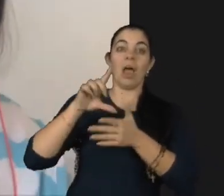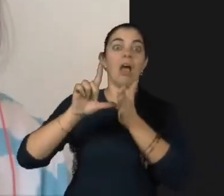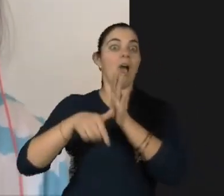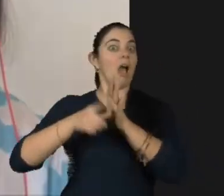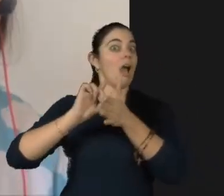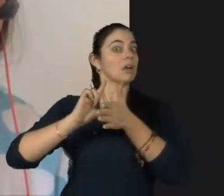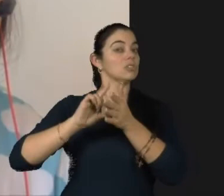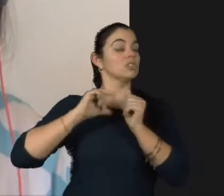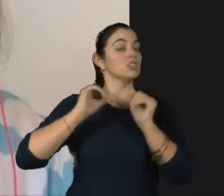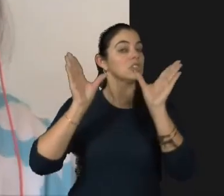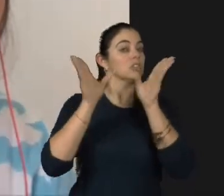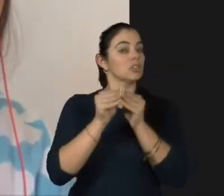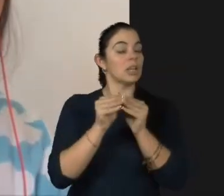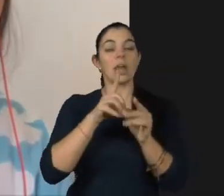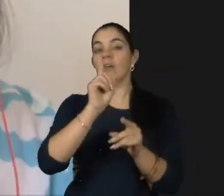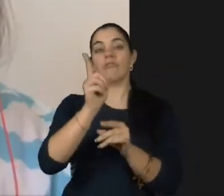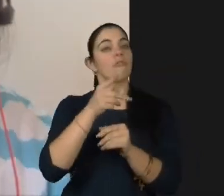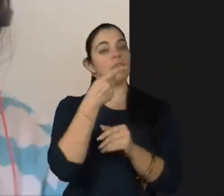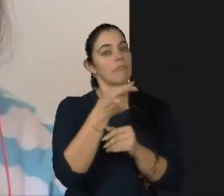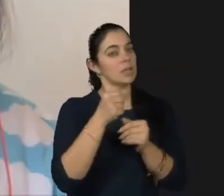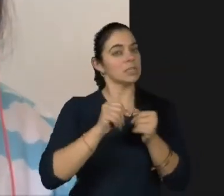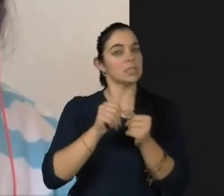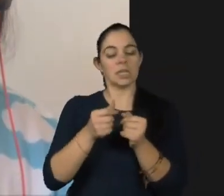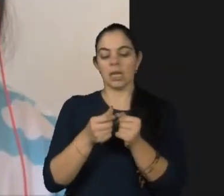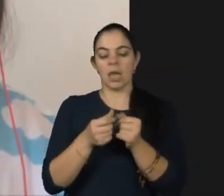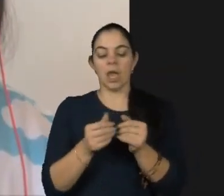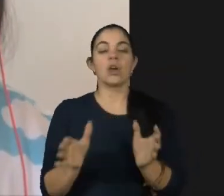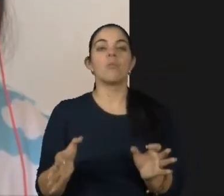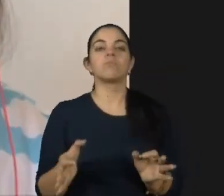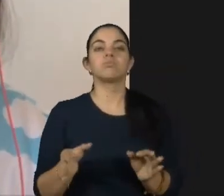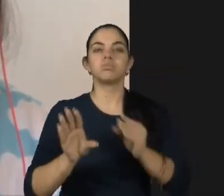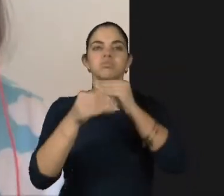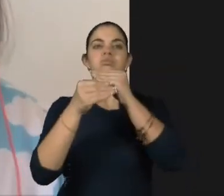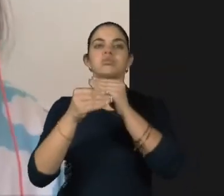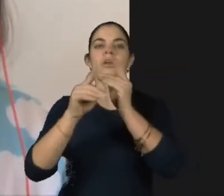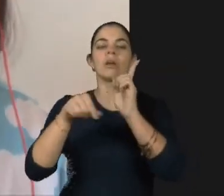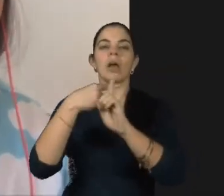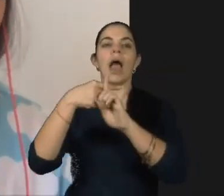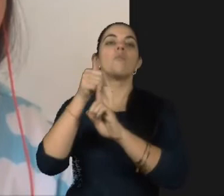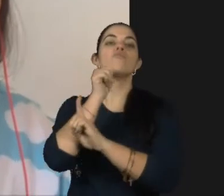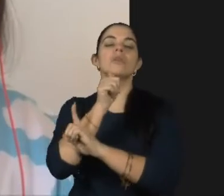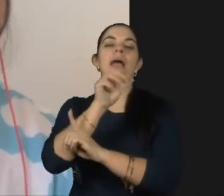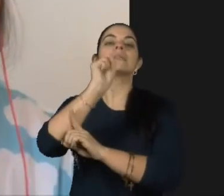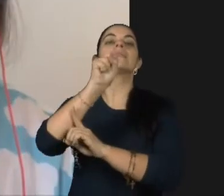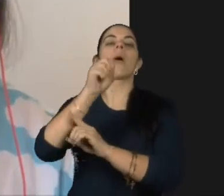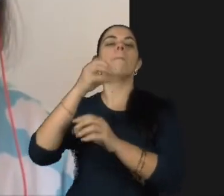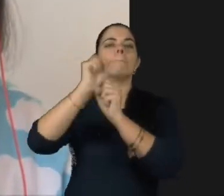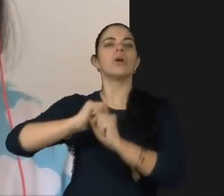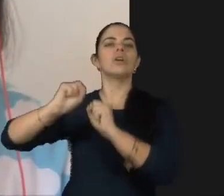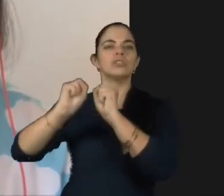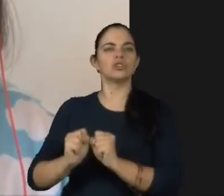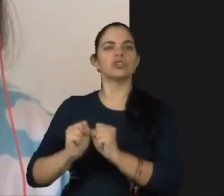Somos mulheres independente daquilo que nós aparecemos ser e que a gente pode, enfim, tudo aquilo